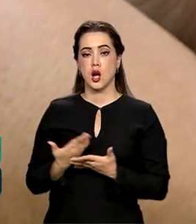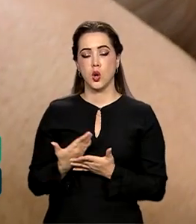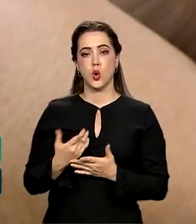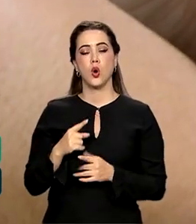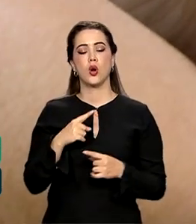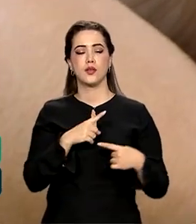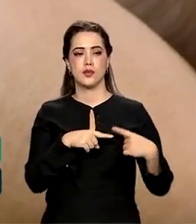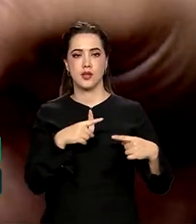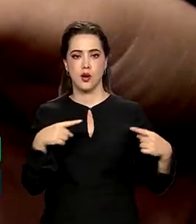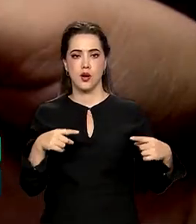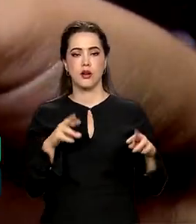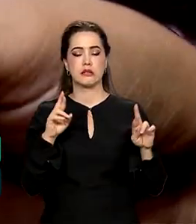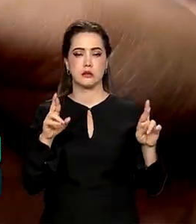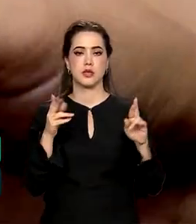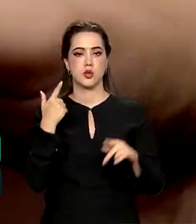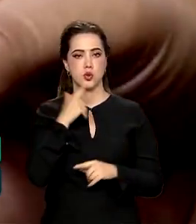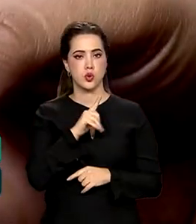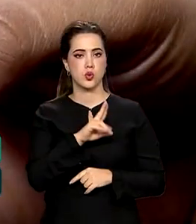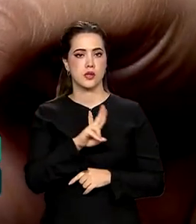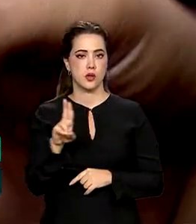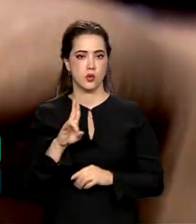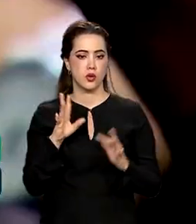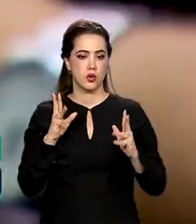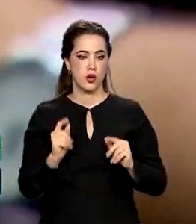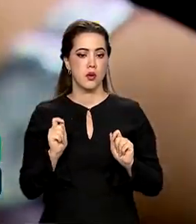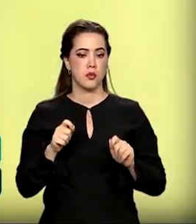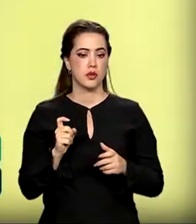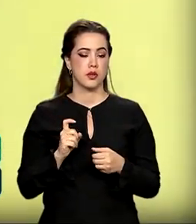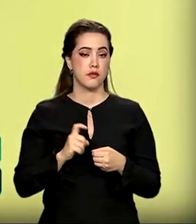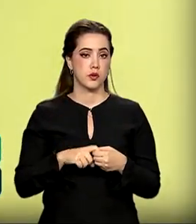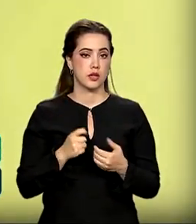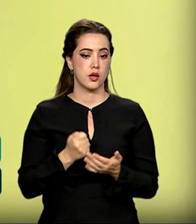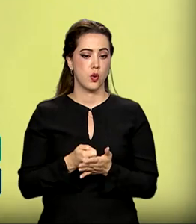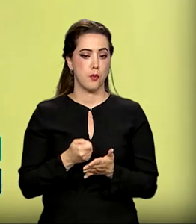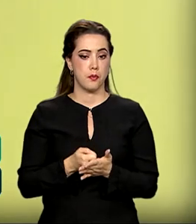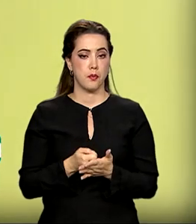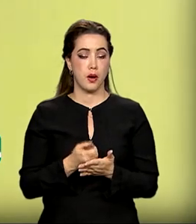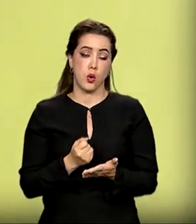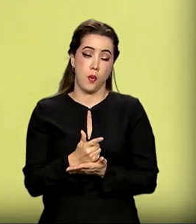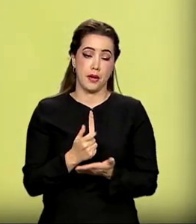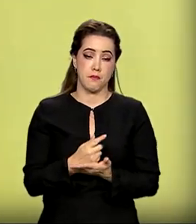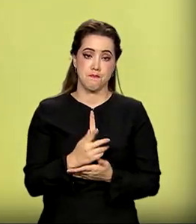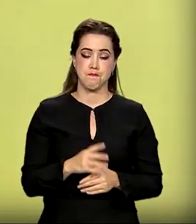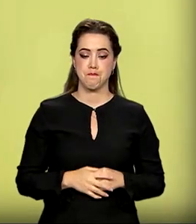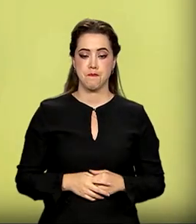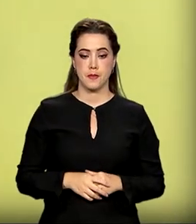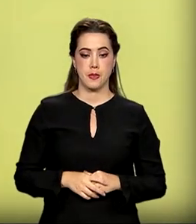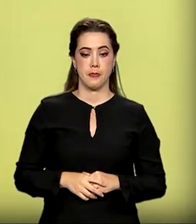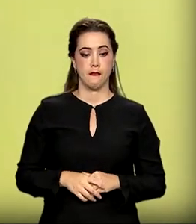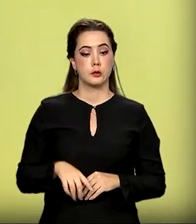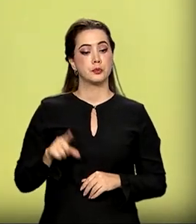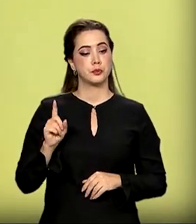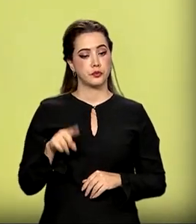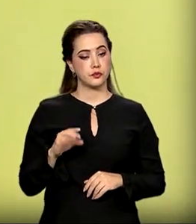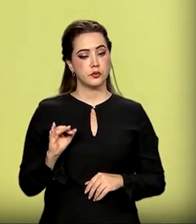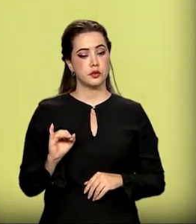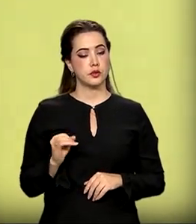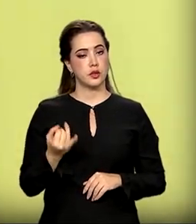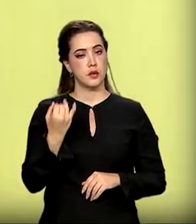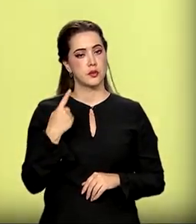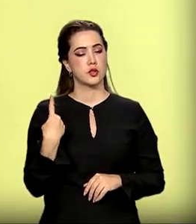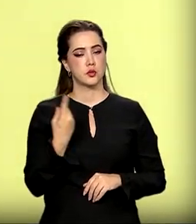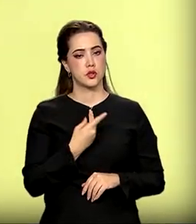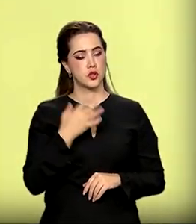sua esperança de limpar o nome e voltar a poder comprar. Uma oportunidade para a gente tentar negociar, se